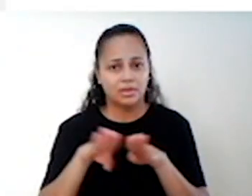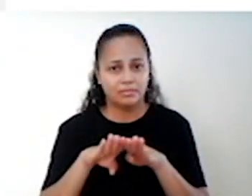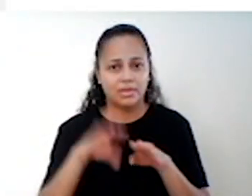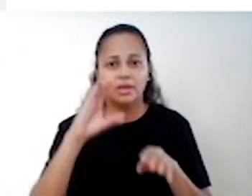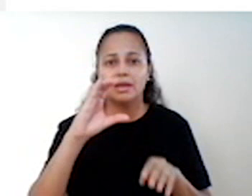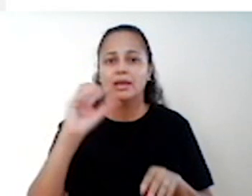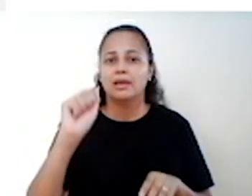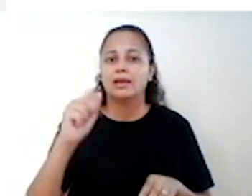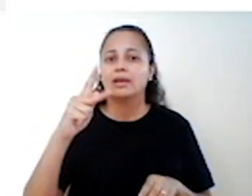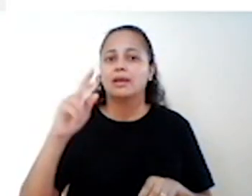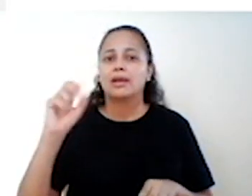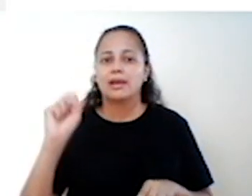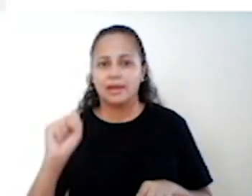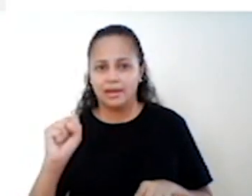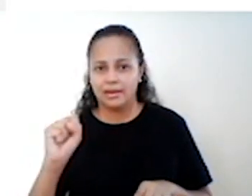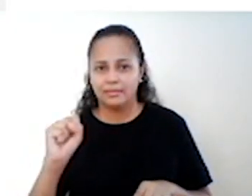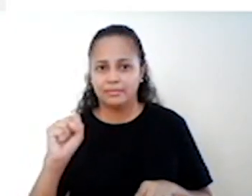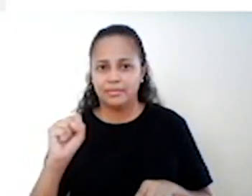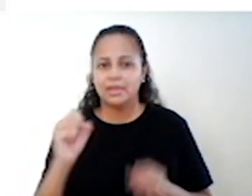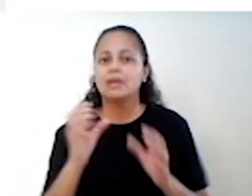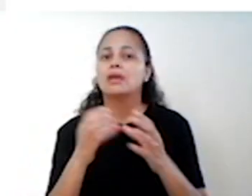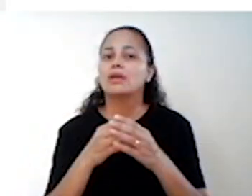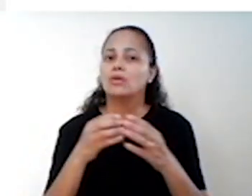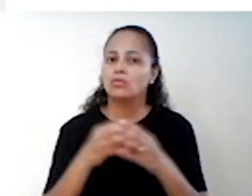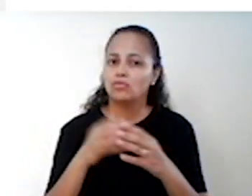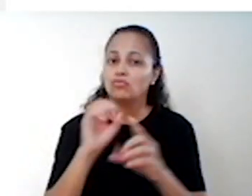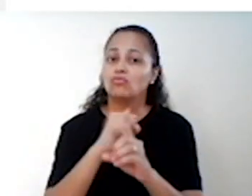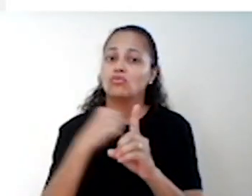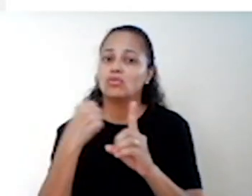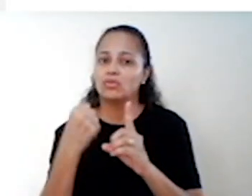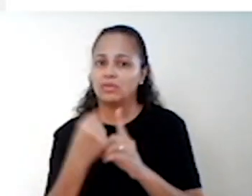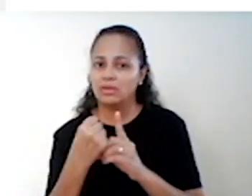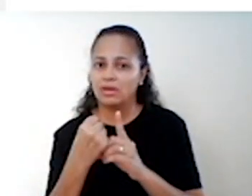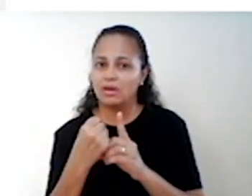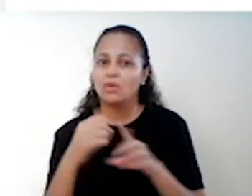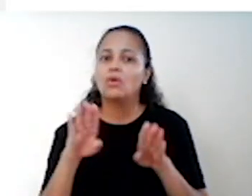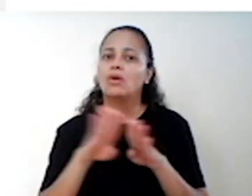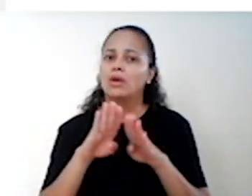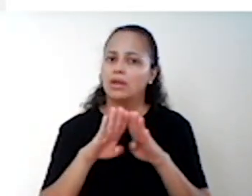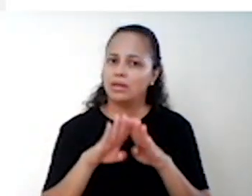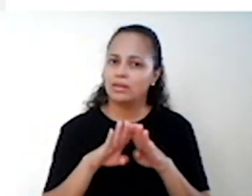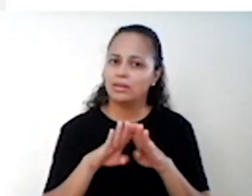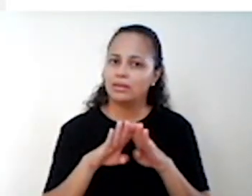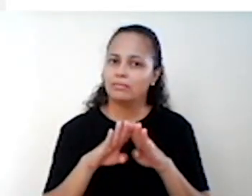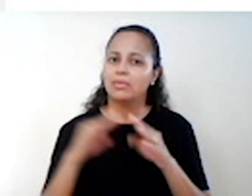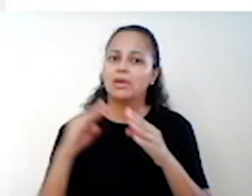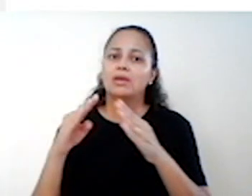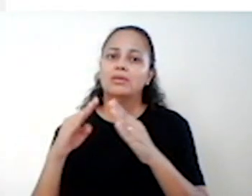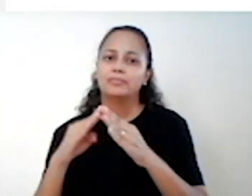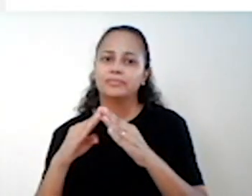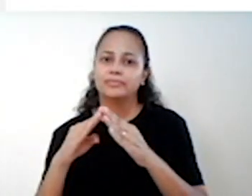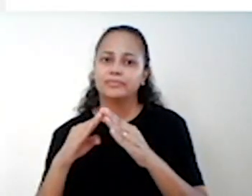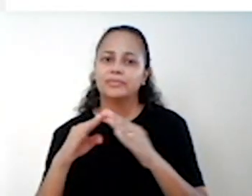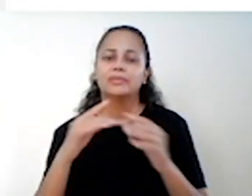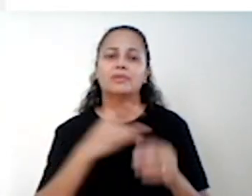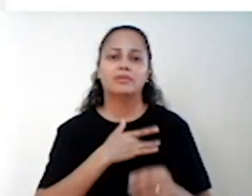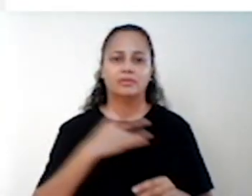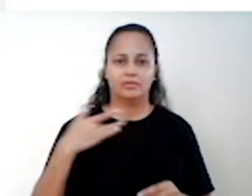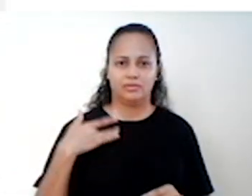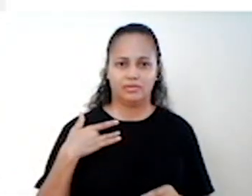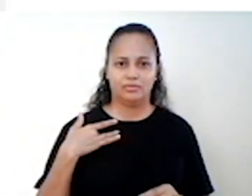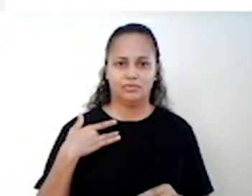a gente conta também com o CAPS, que é o Centro de Atenção Psicossocial, o Ambulatório de Saúde Mental e as